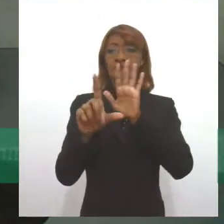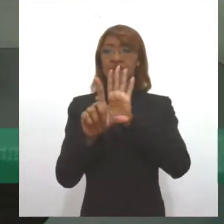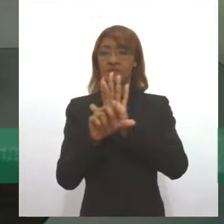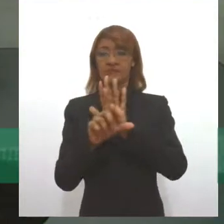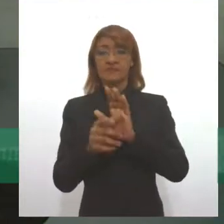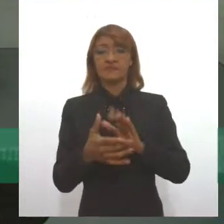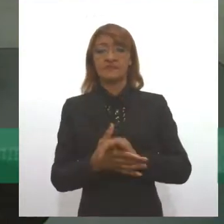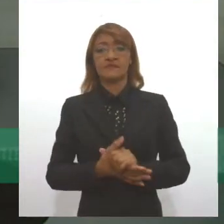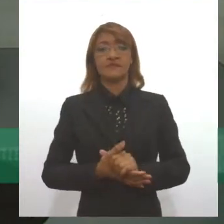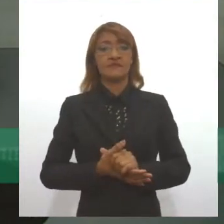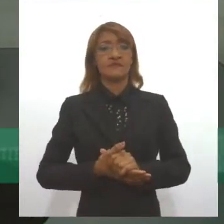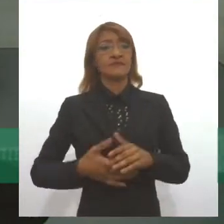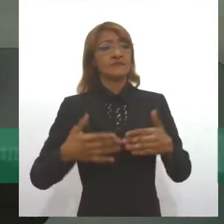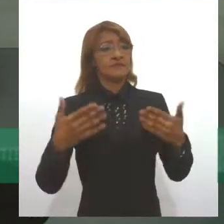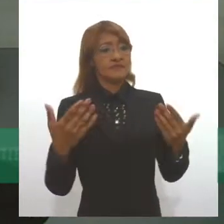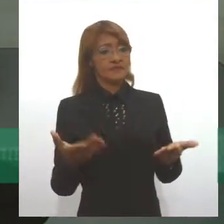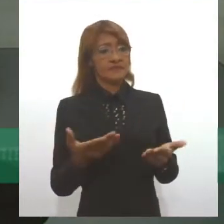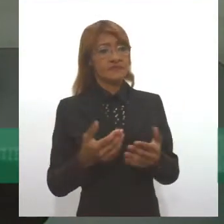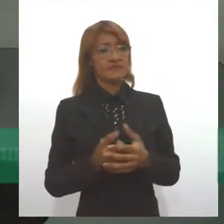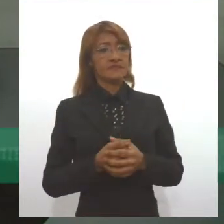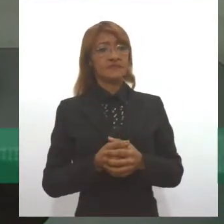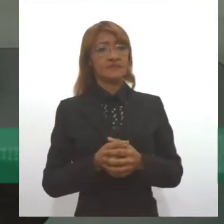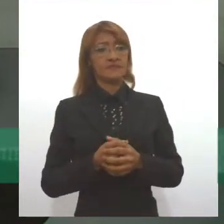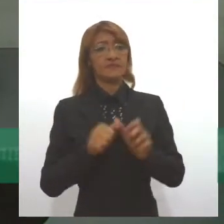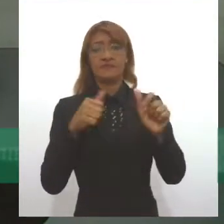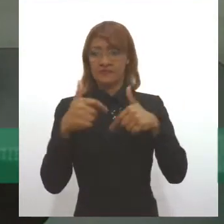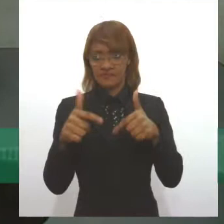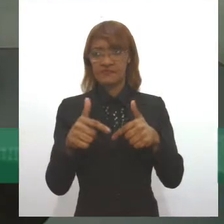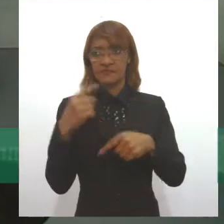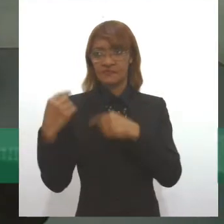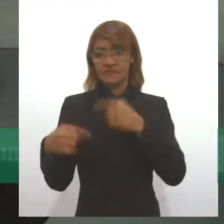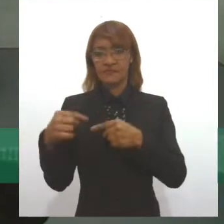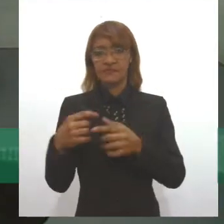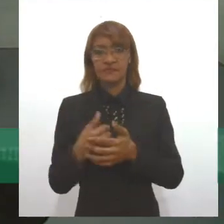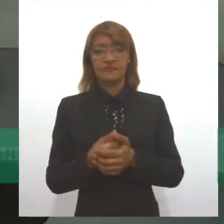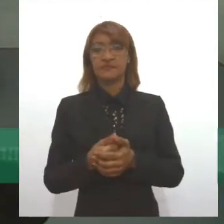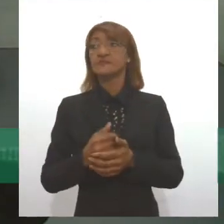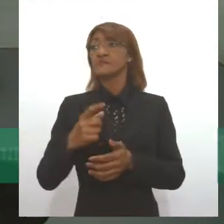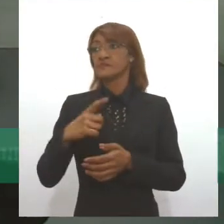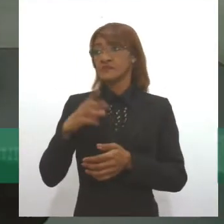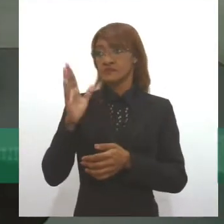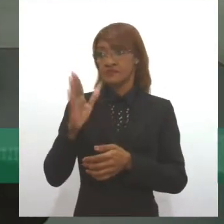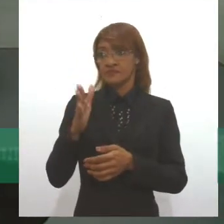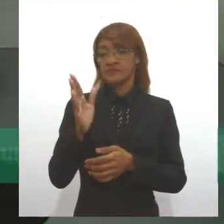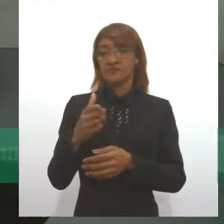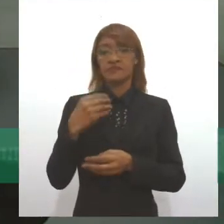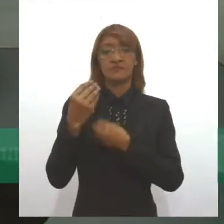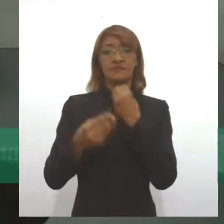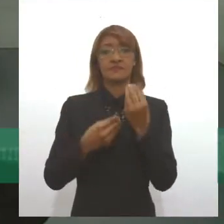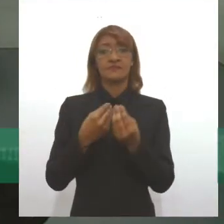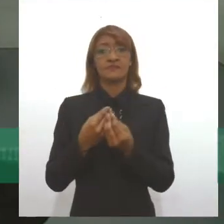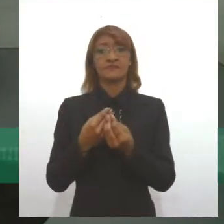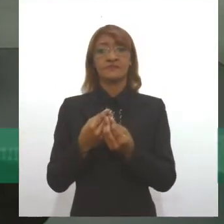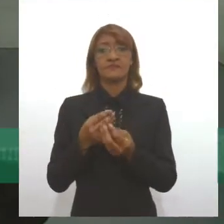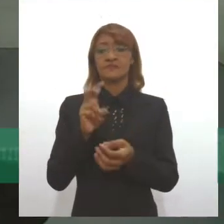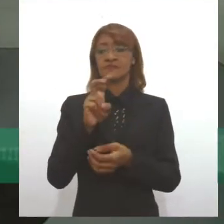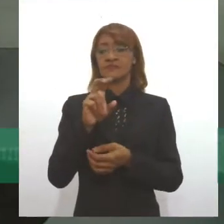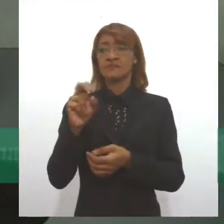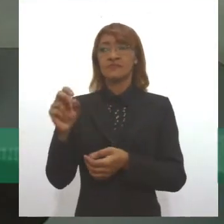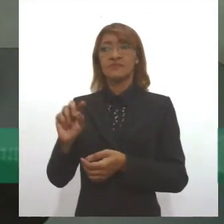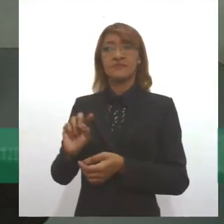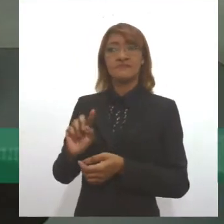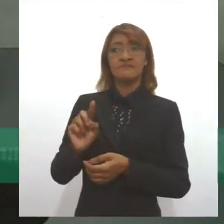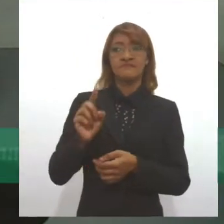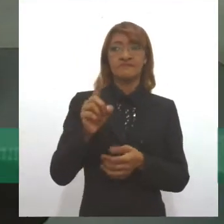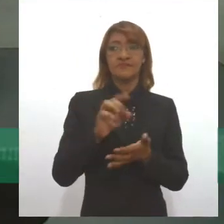em efetividade com a execução de políticas públicas. Existe aí uma previsão de que existam 500 mil ciganos no